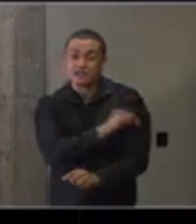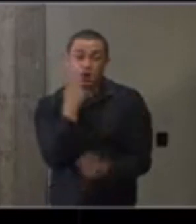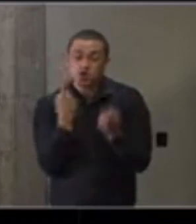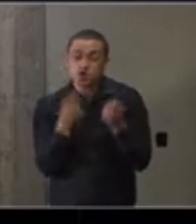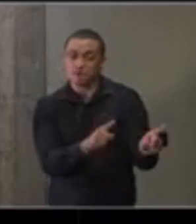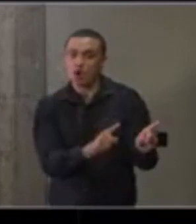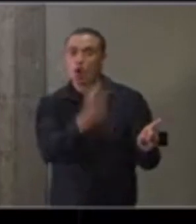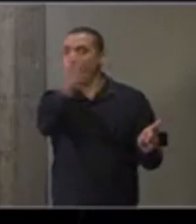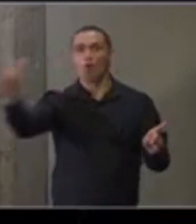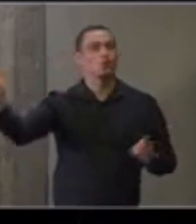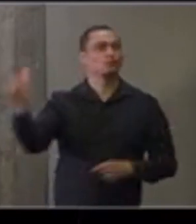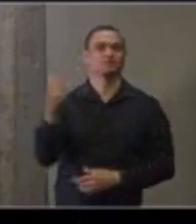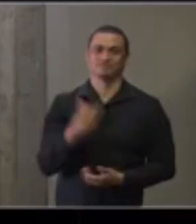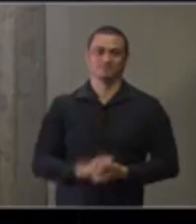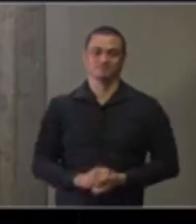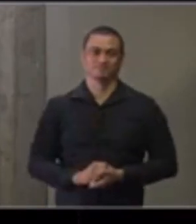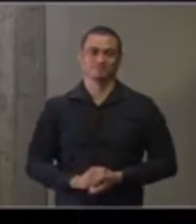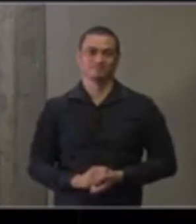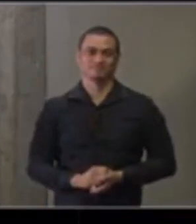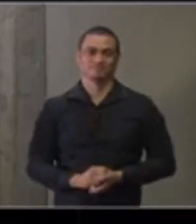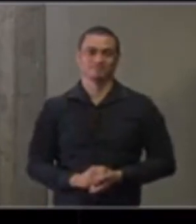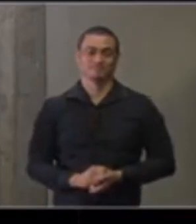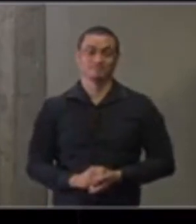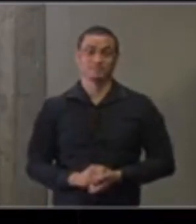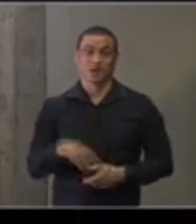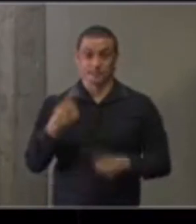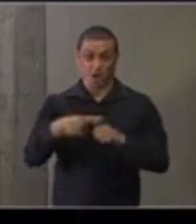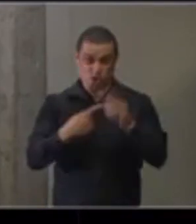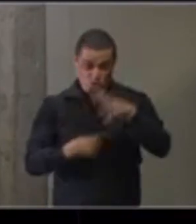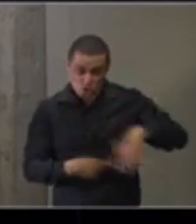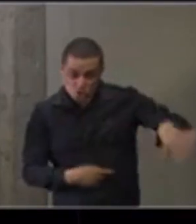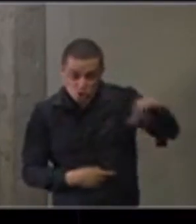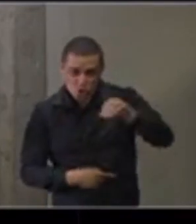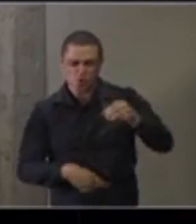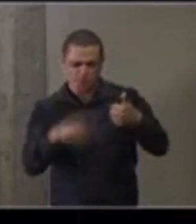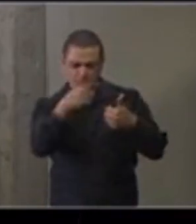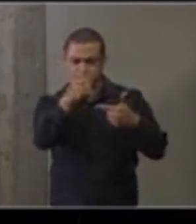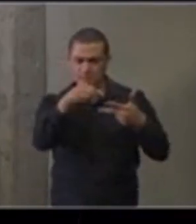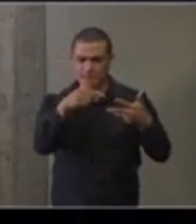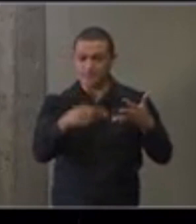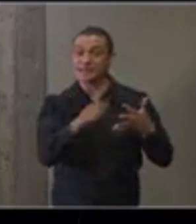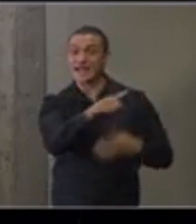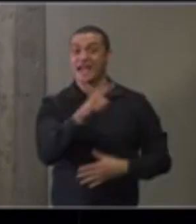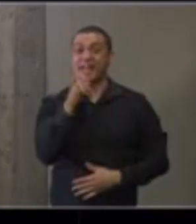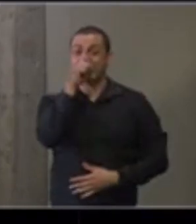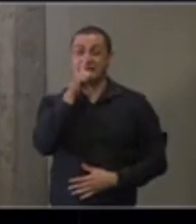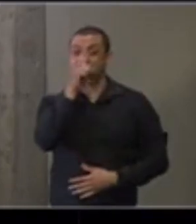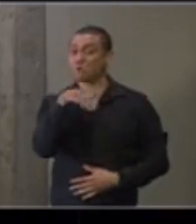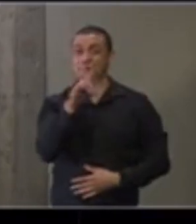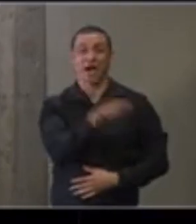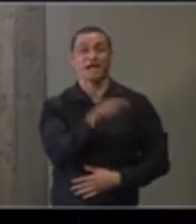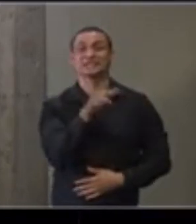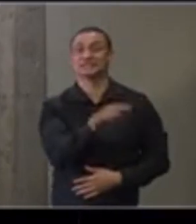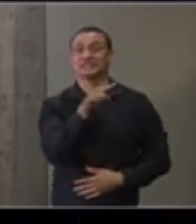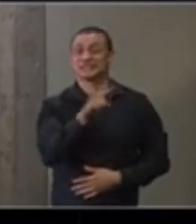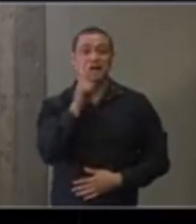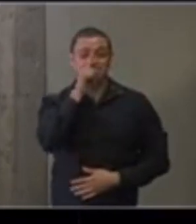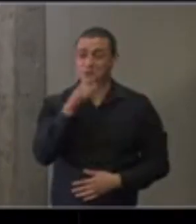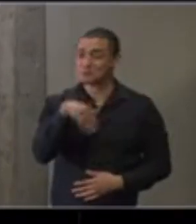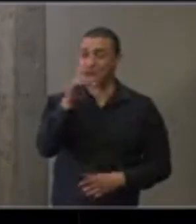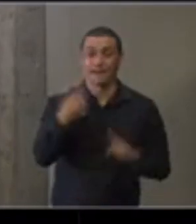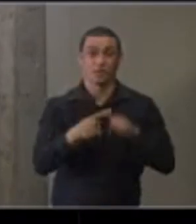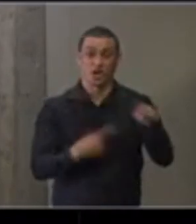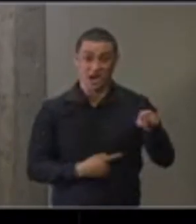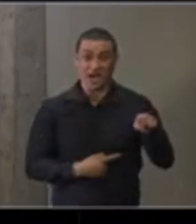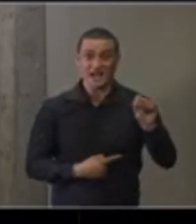vacinas não fizeram. Todos esses voluntários tinham um risco maior de infecção, uma vez que